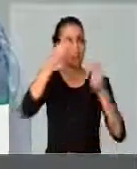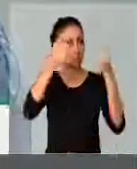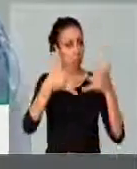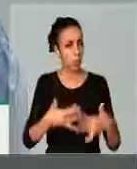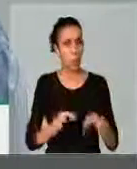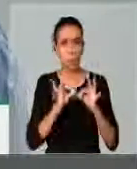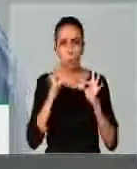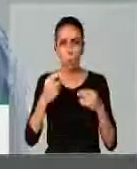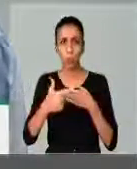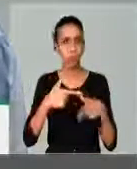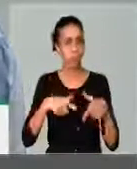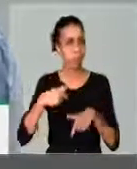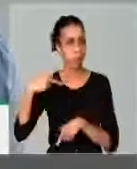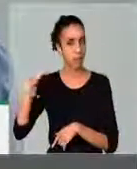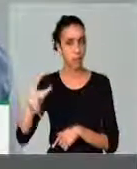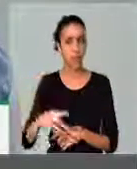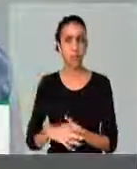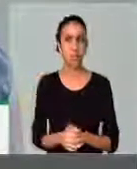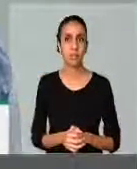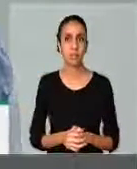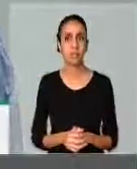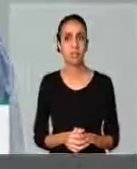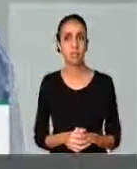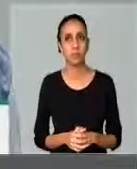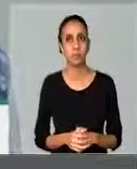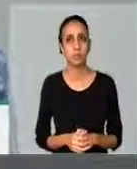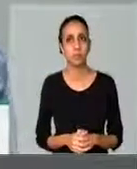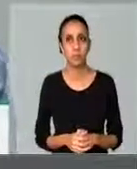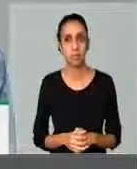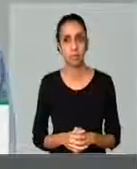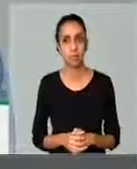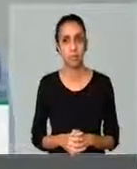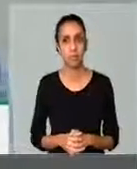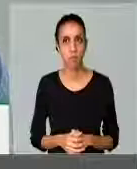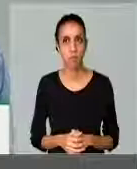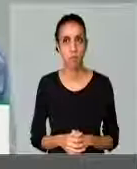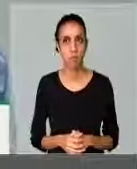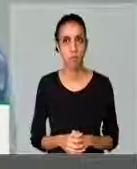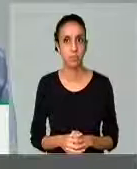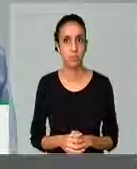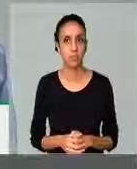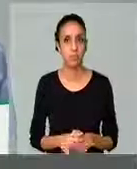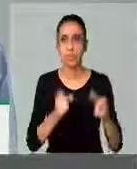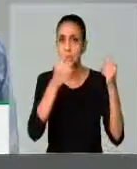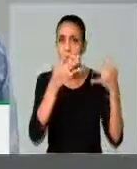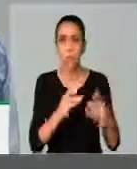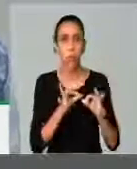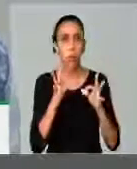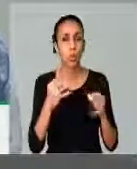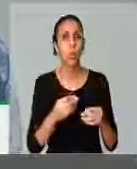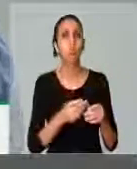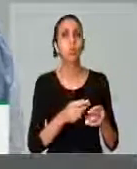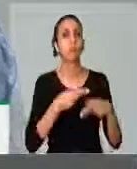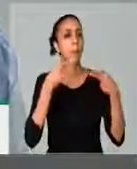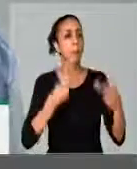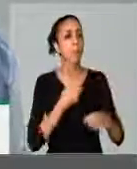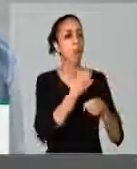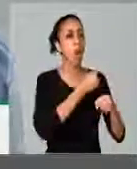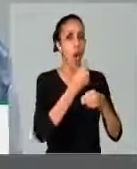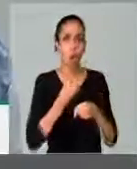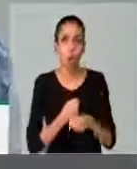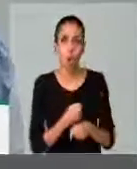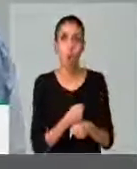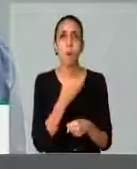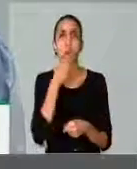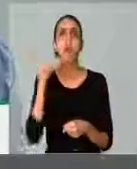apresentou aos presentes as obras que estão programadas, assinou